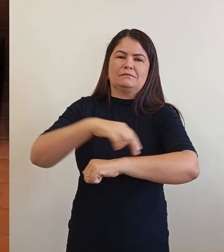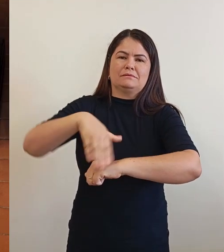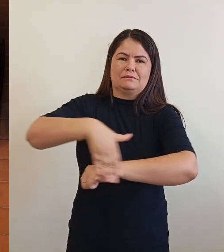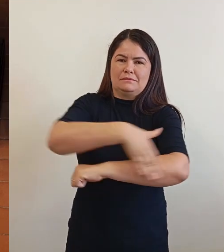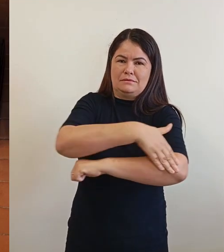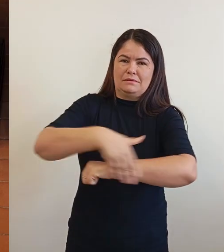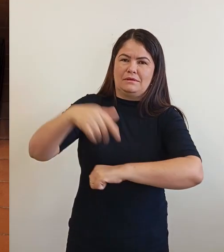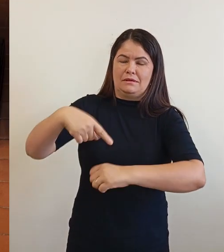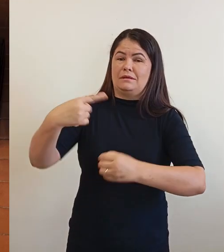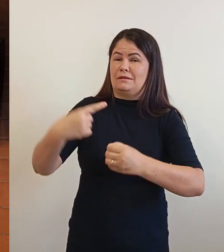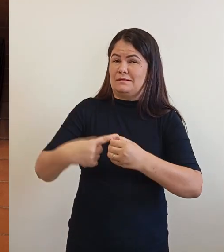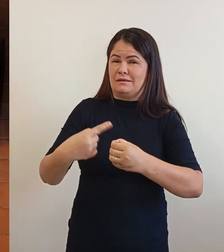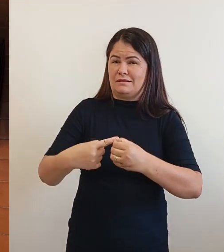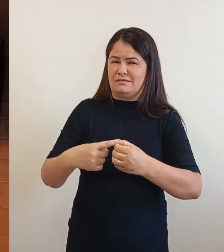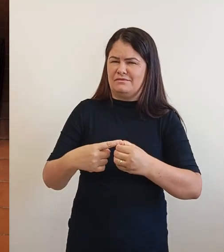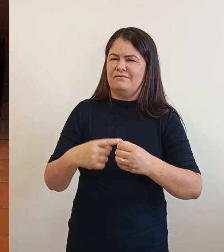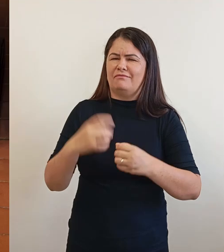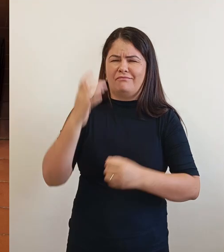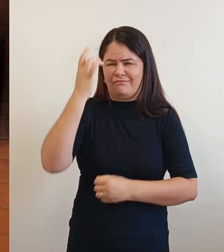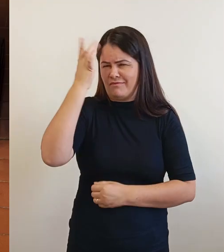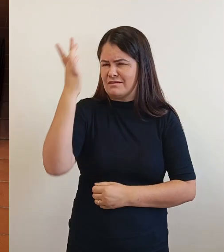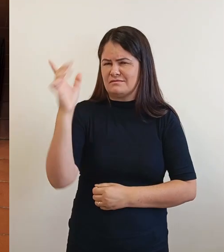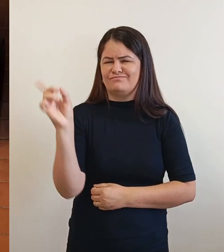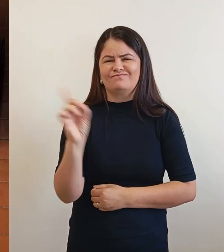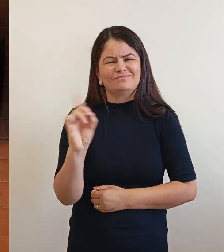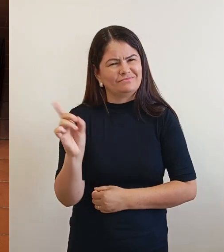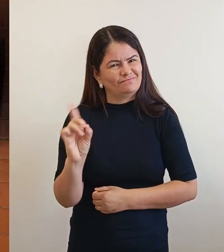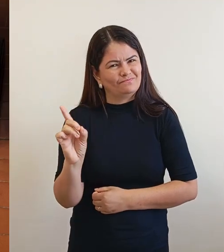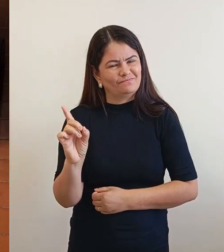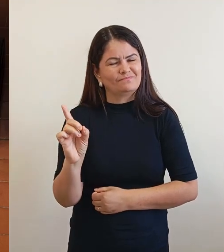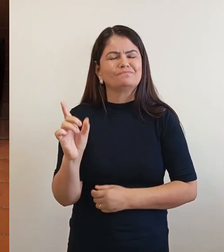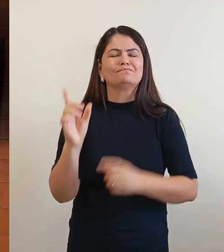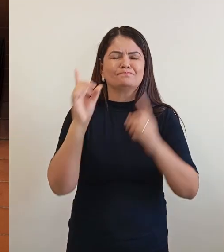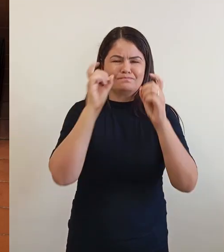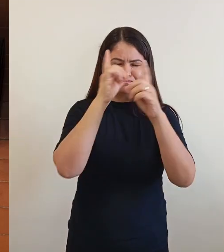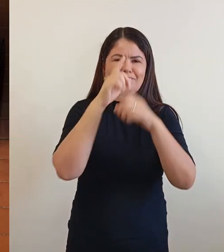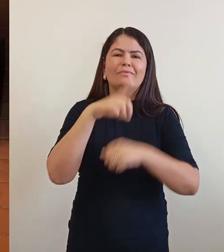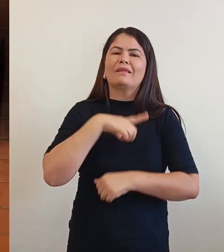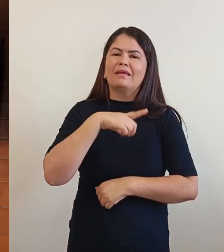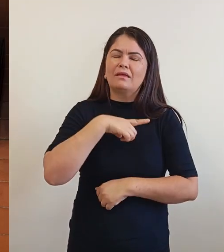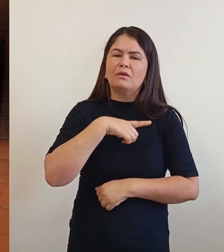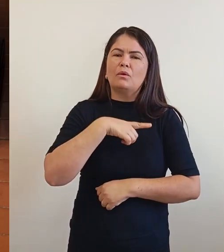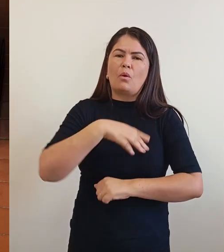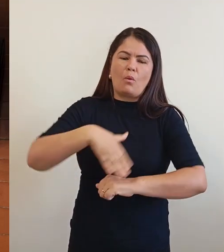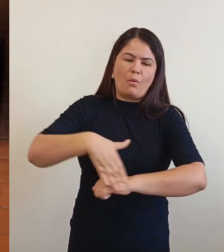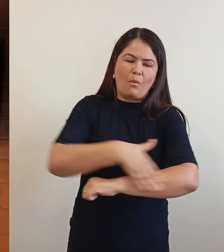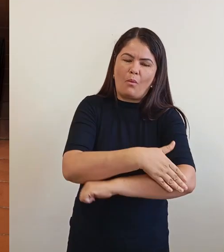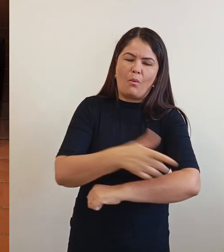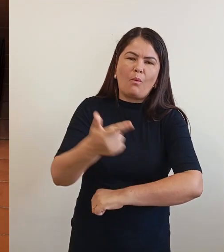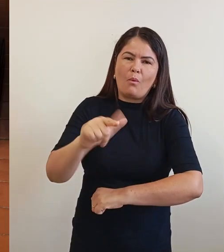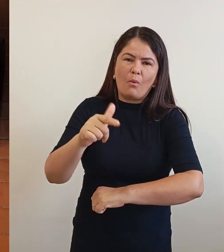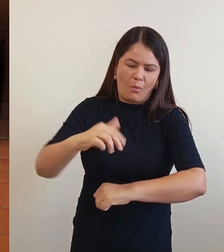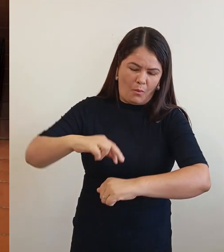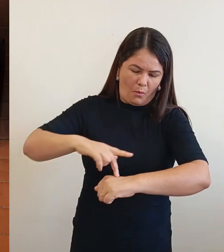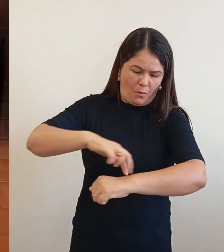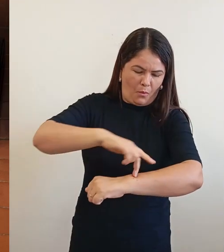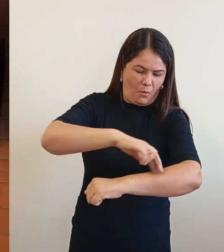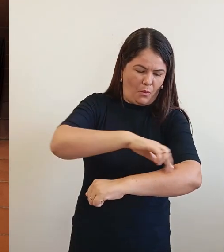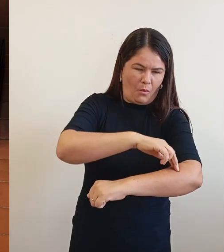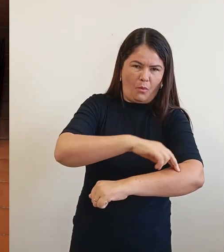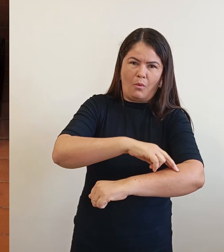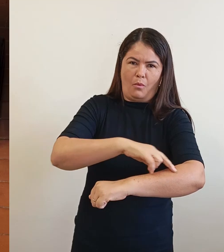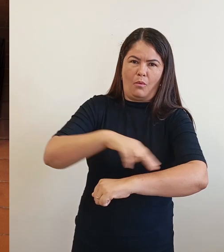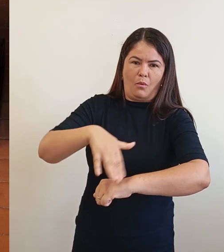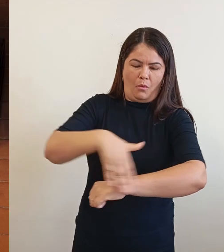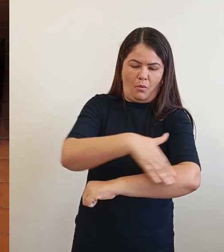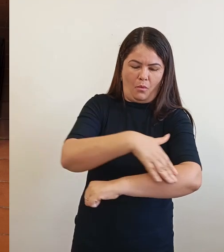Tem ruas que não tem calçada. Tem ruas que tem uma rampa ali invadindo. Caso que tem a